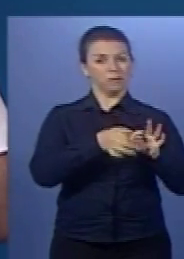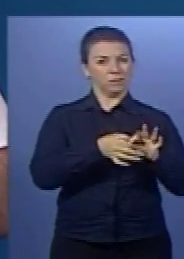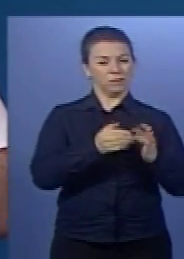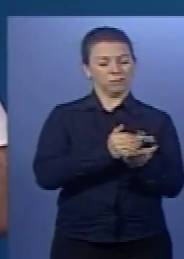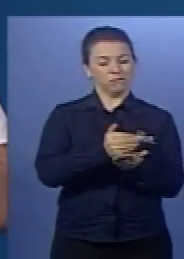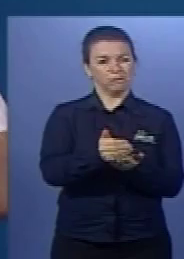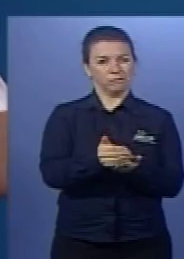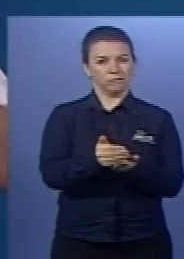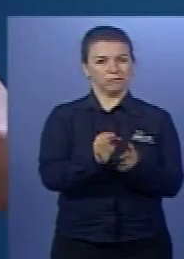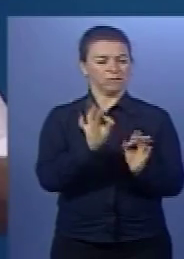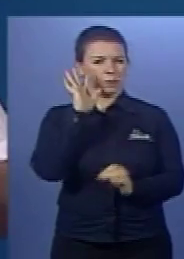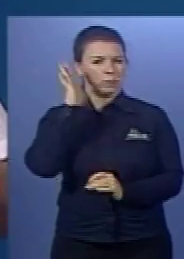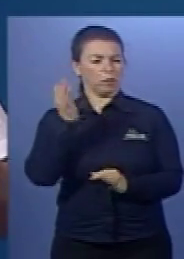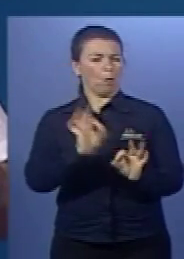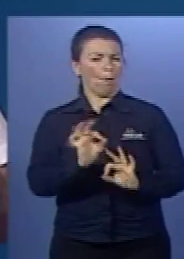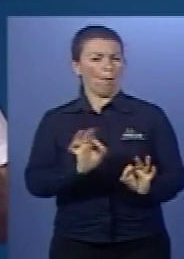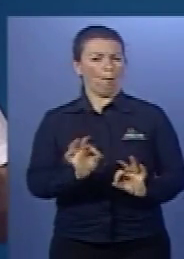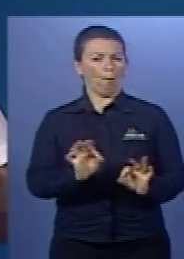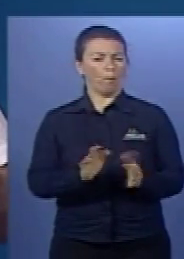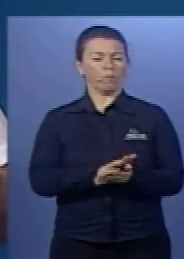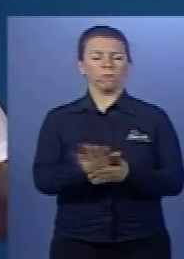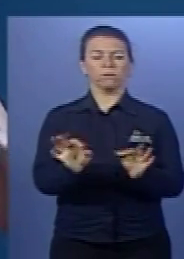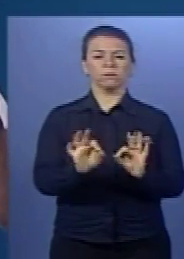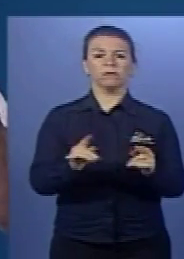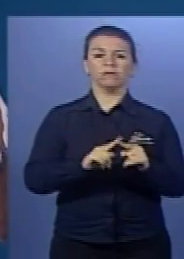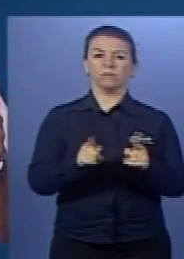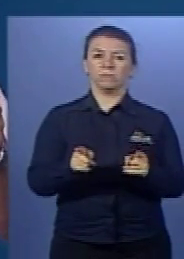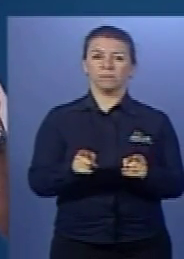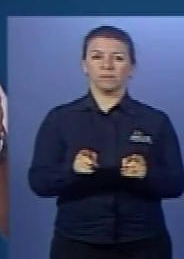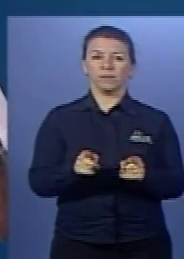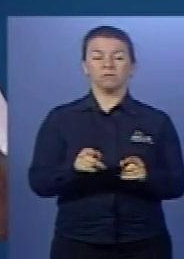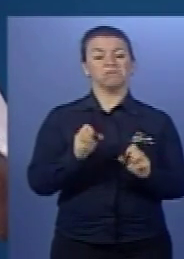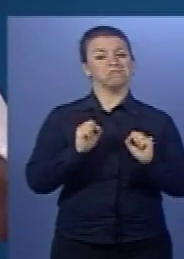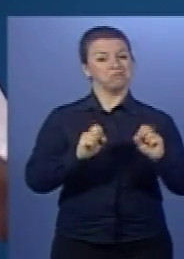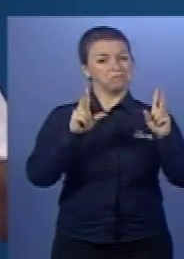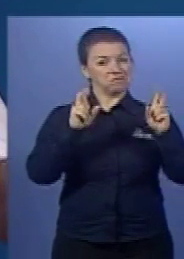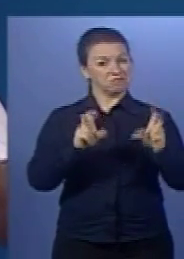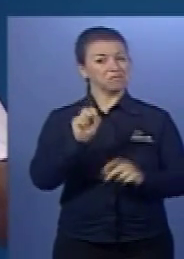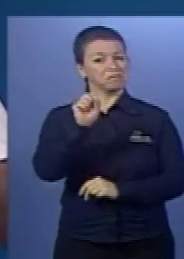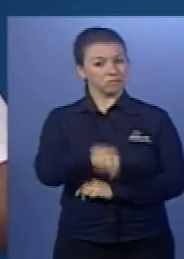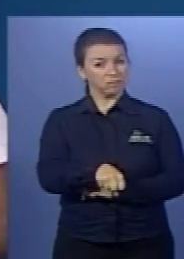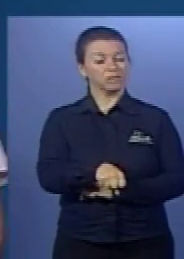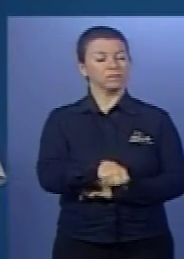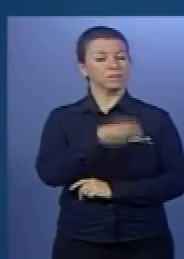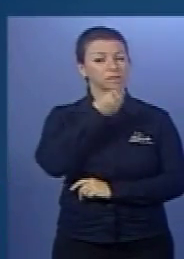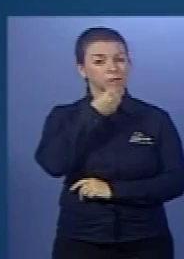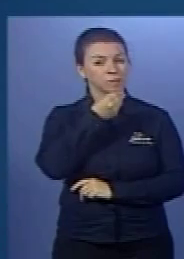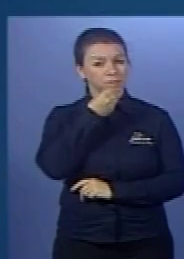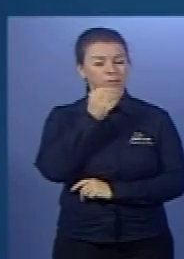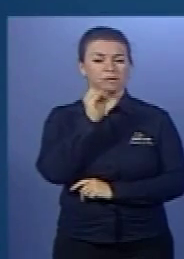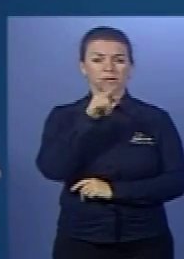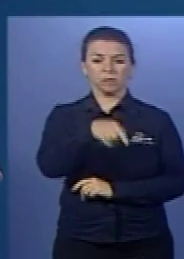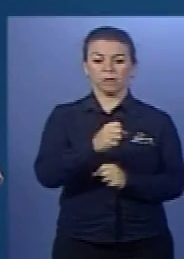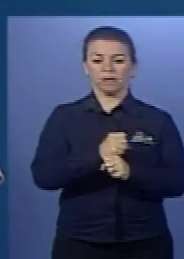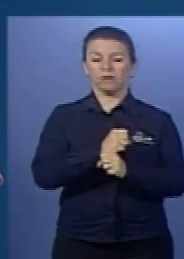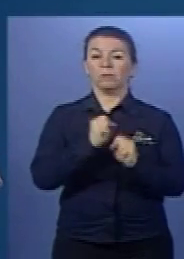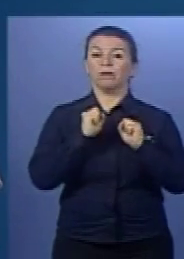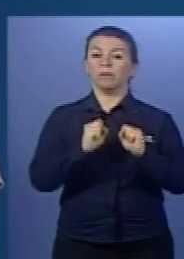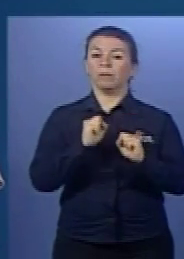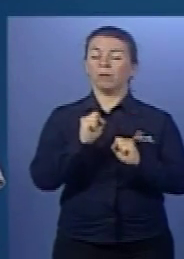estamos com ela em curso, não aconteceu absolutamente nada relacionado a isso. Então esse é um tema, sim, muito oportuno. Se não para esse ano,